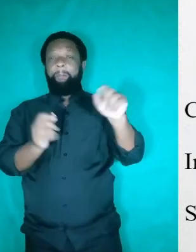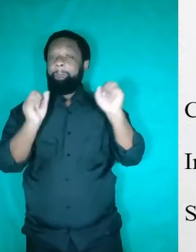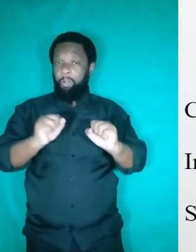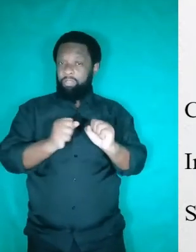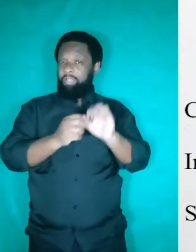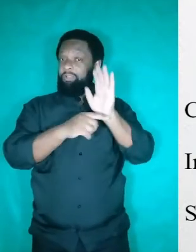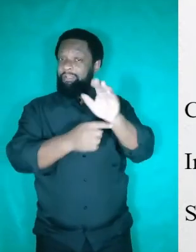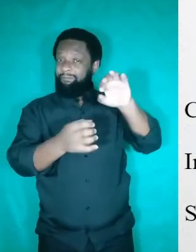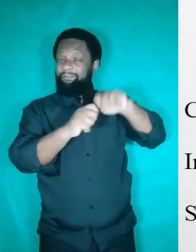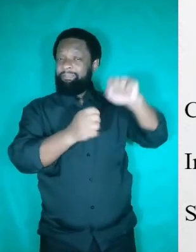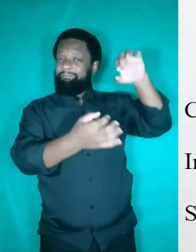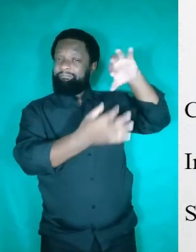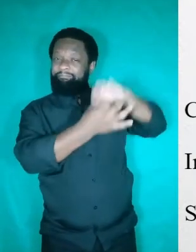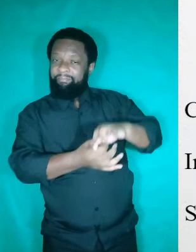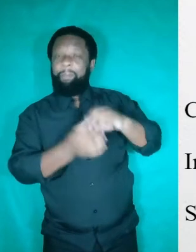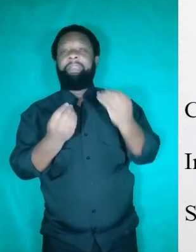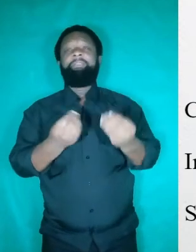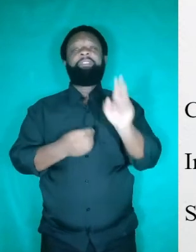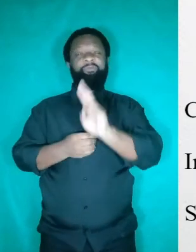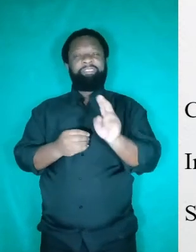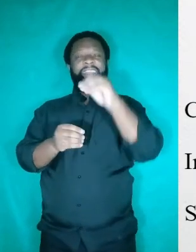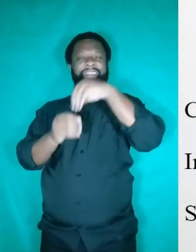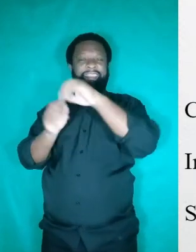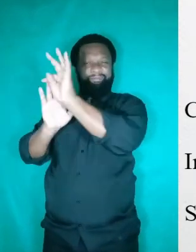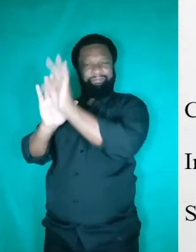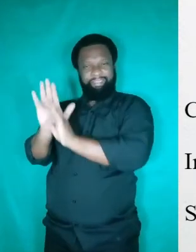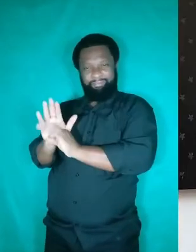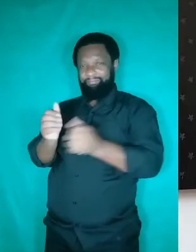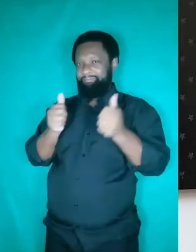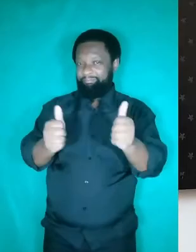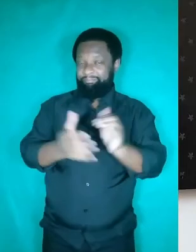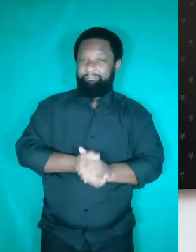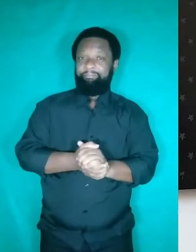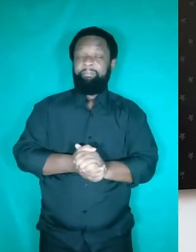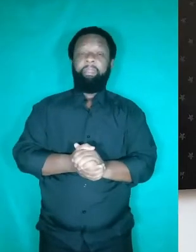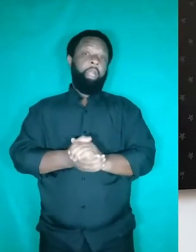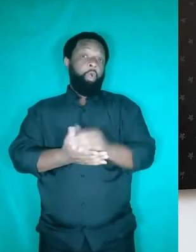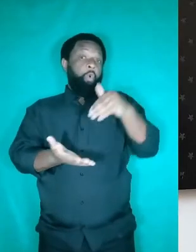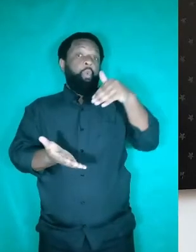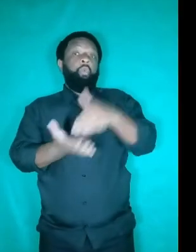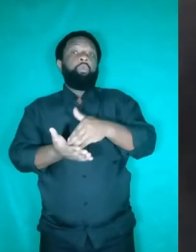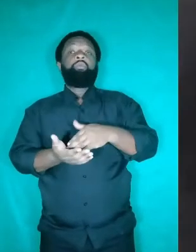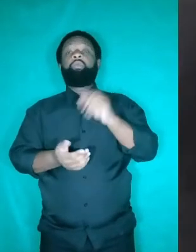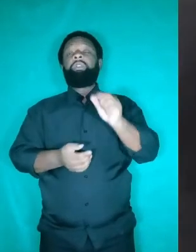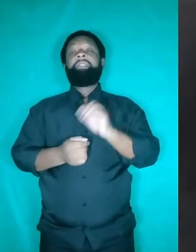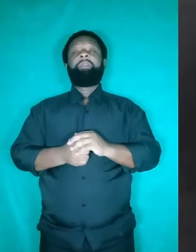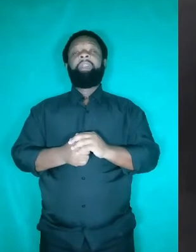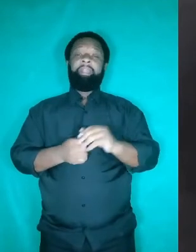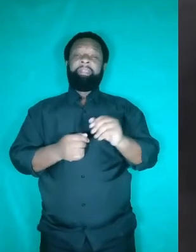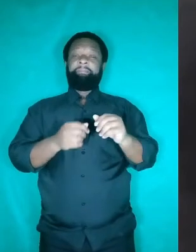sentido para que você possa lançar a mão deles na sua redação, ok? Por último, nós temos a